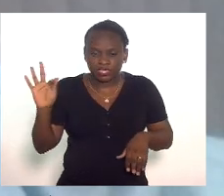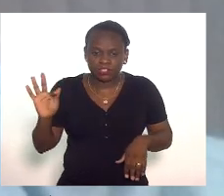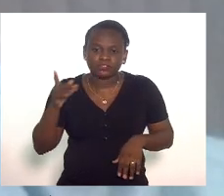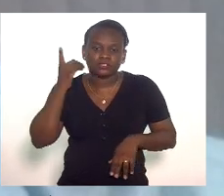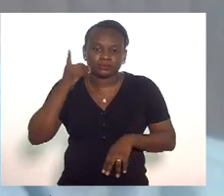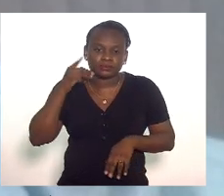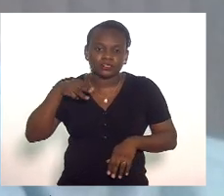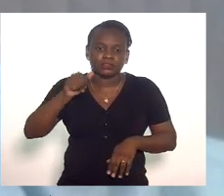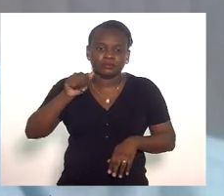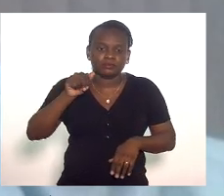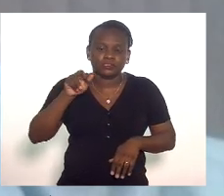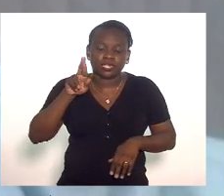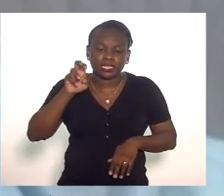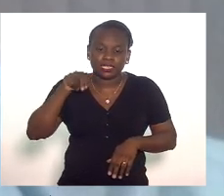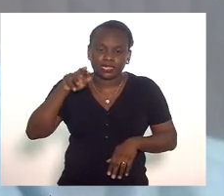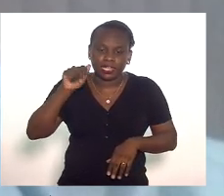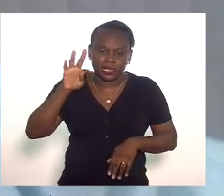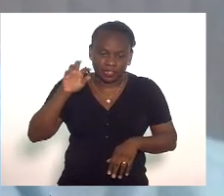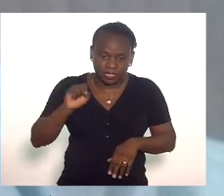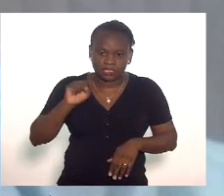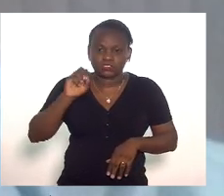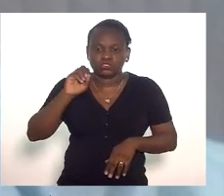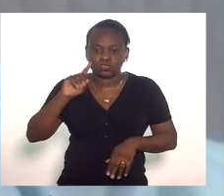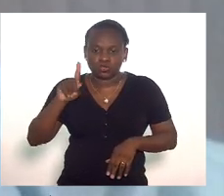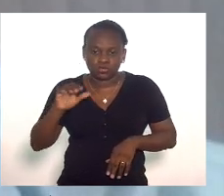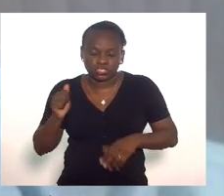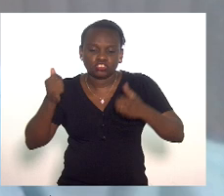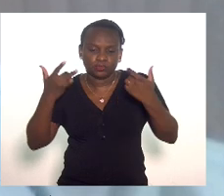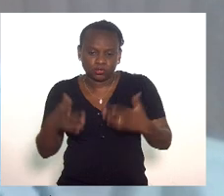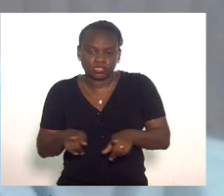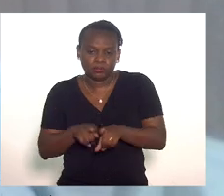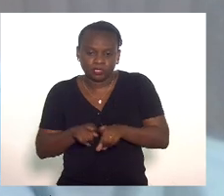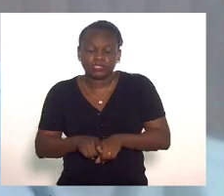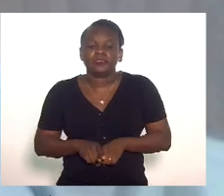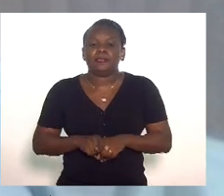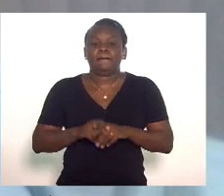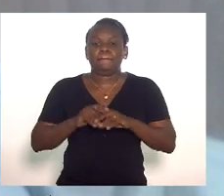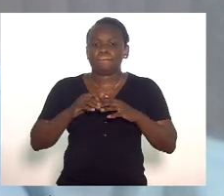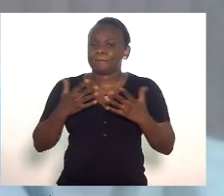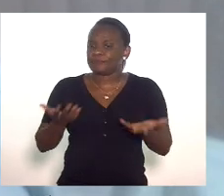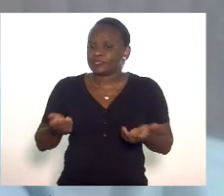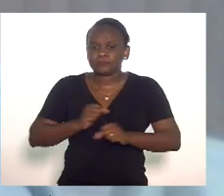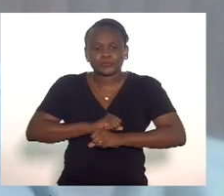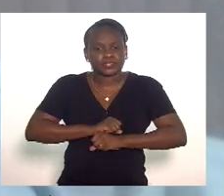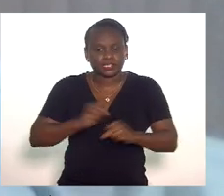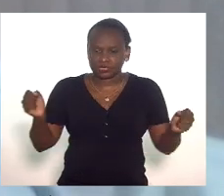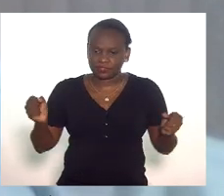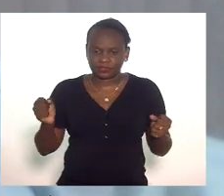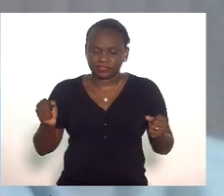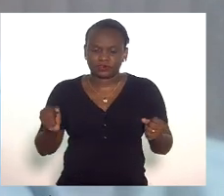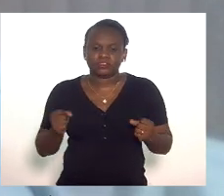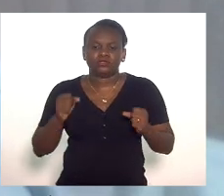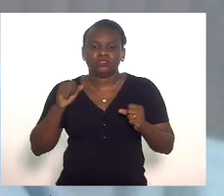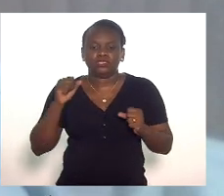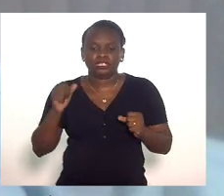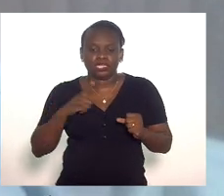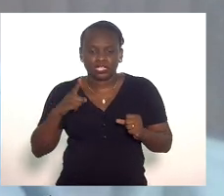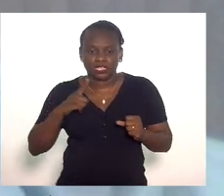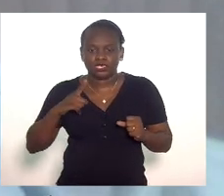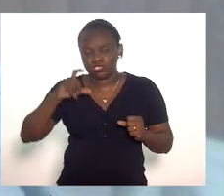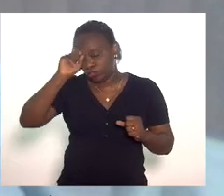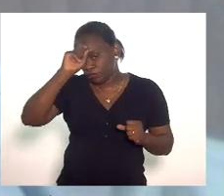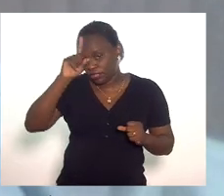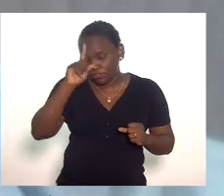Renata Souza também falou um pouco sobre essa questão que é inadmissível que a quantidade de